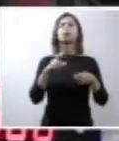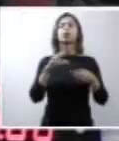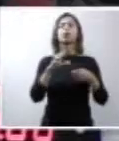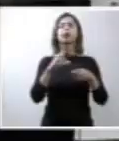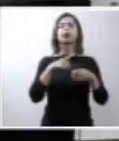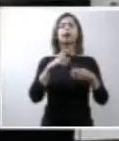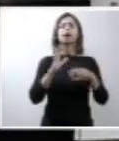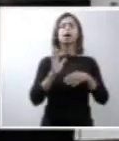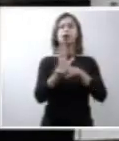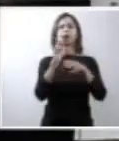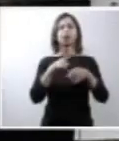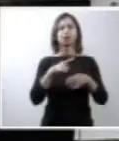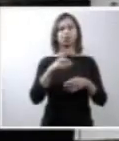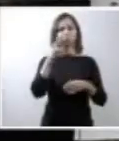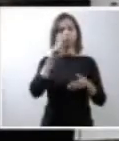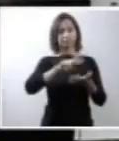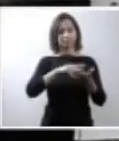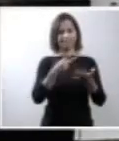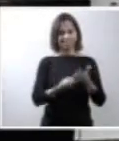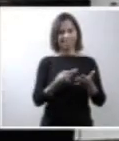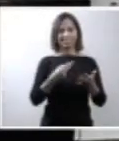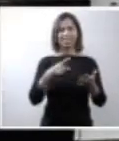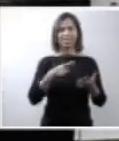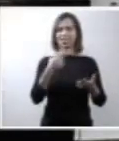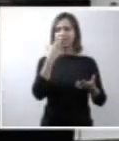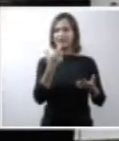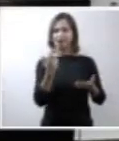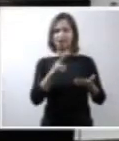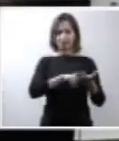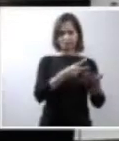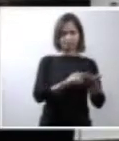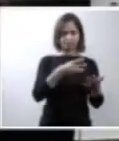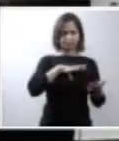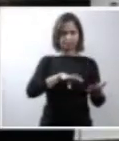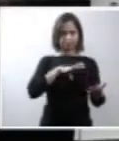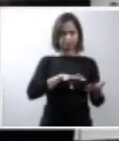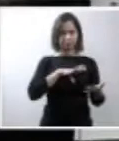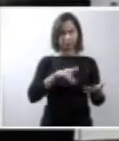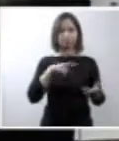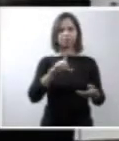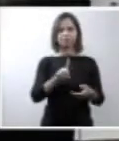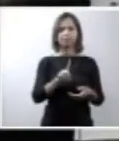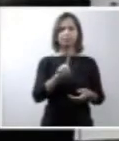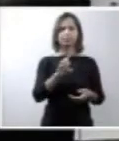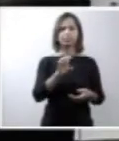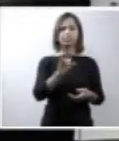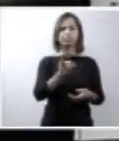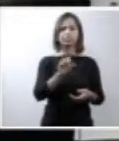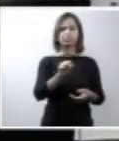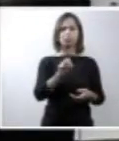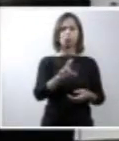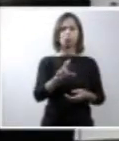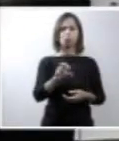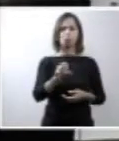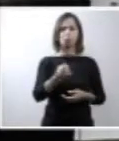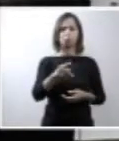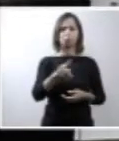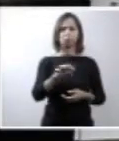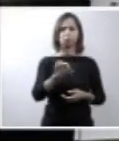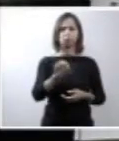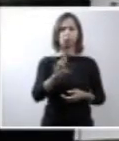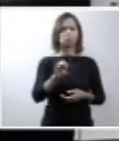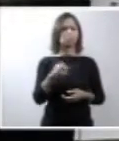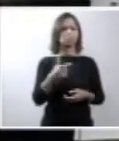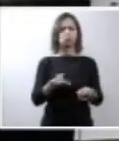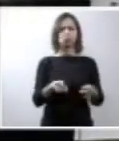Quando se faz uma tradução do inglês, se faz de disruptores, mas parece que disruptores não existe em